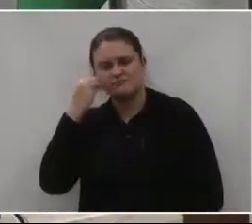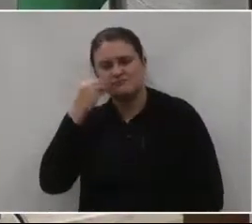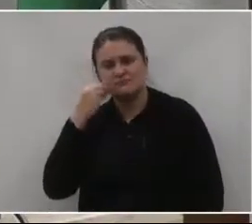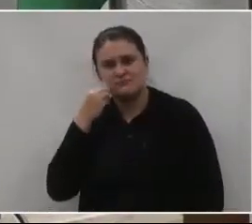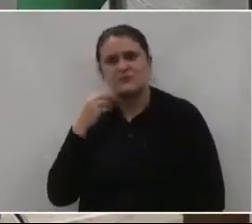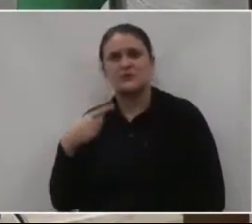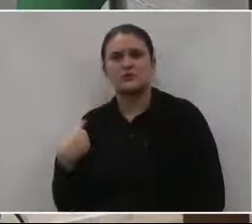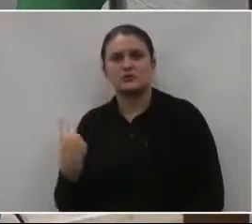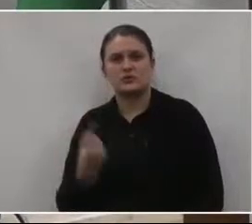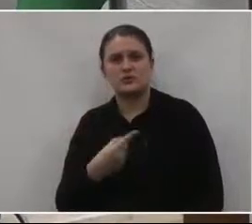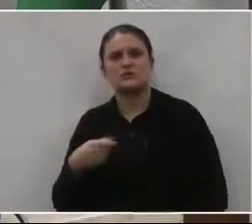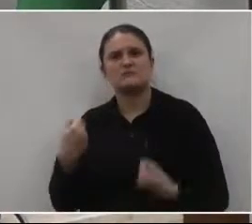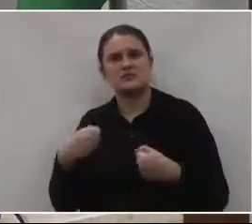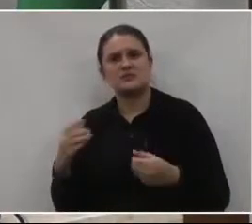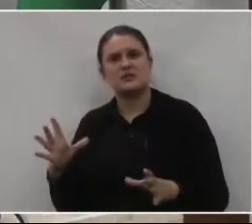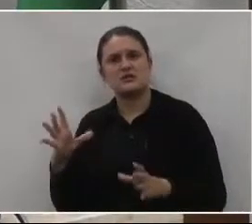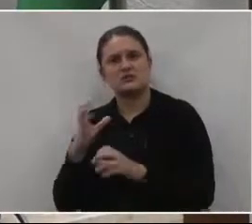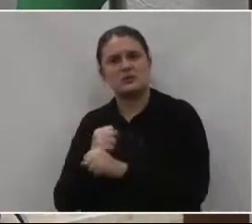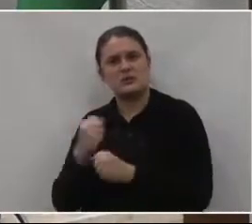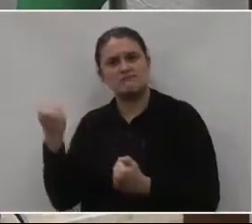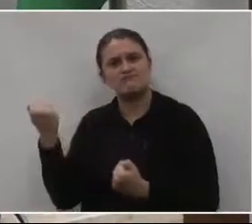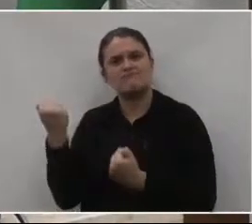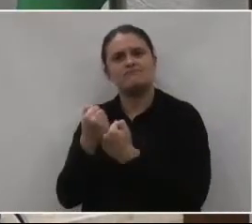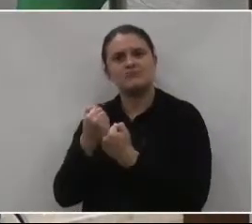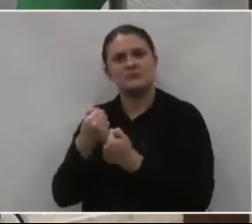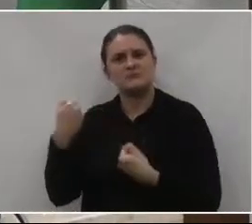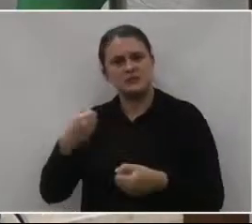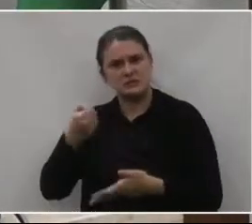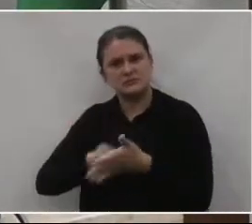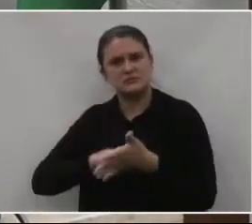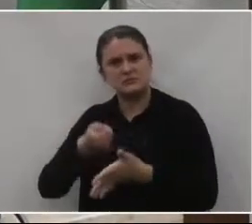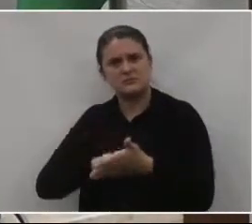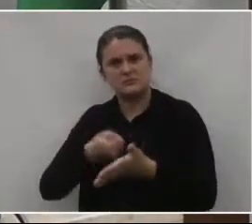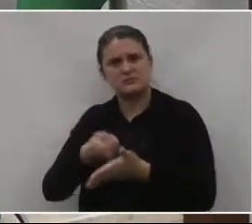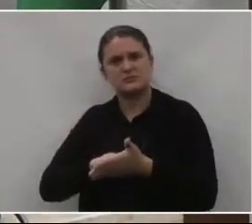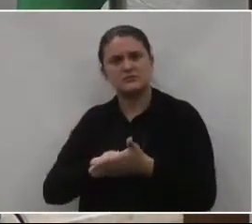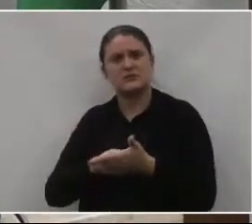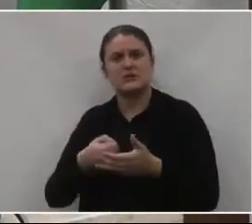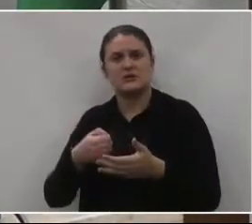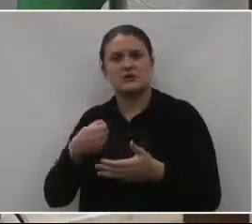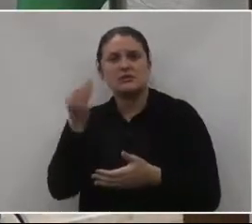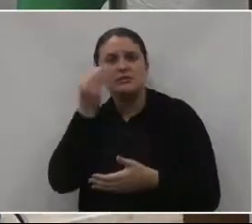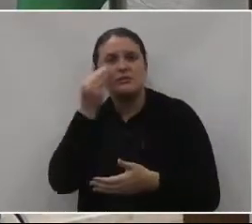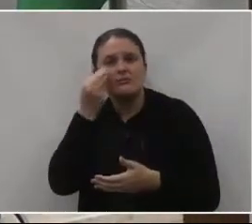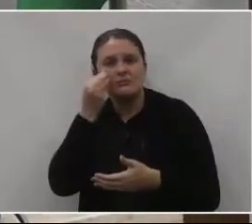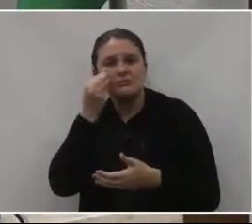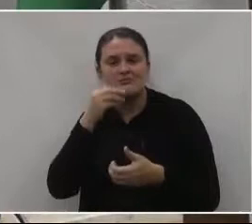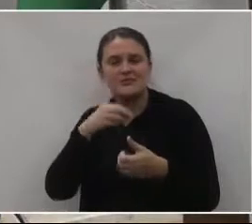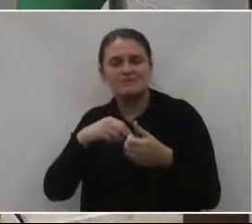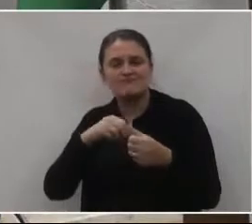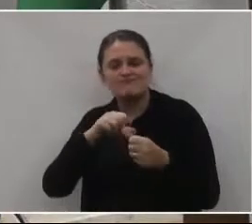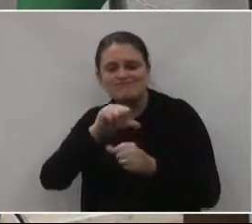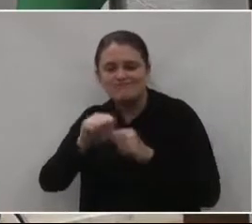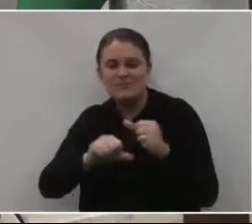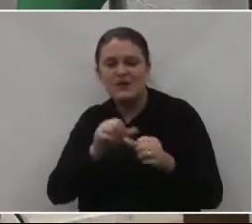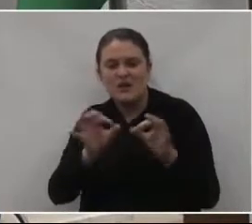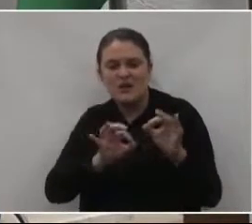para que nós possamos lá somar forças com os meios de comunicação, para que nós possamos